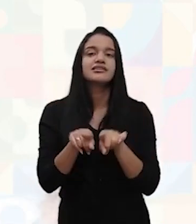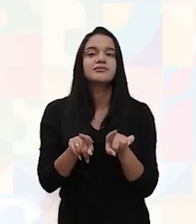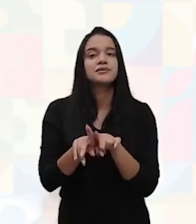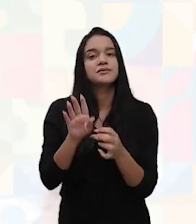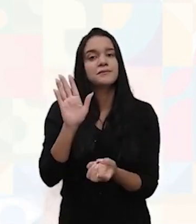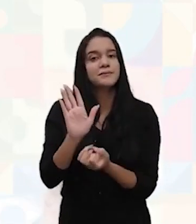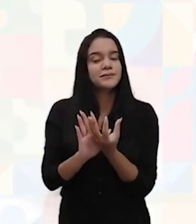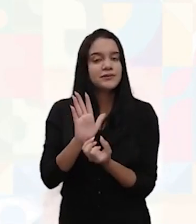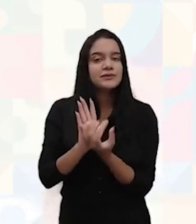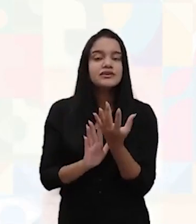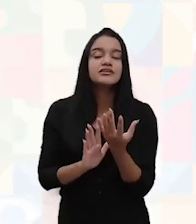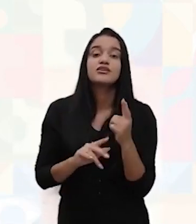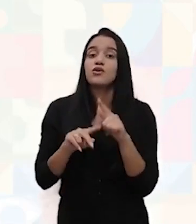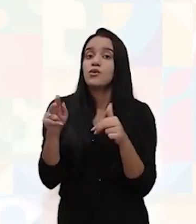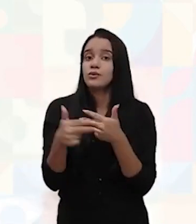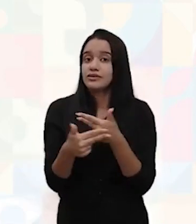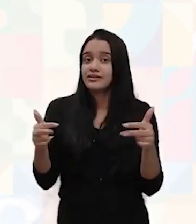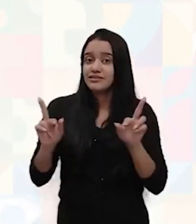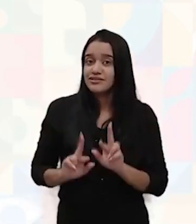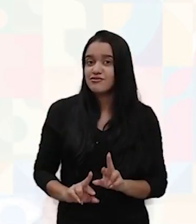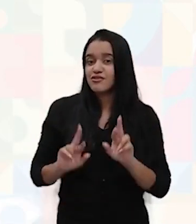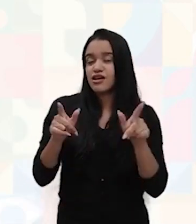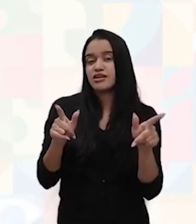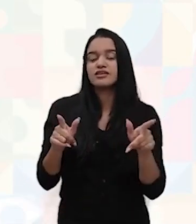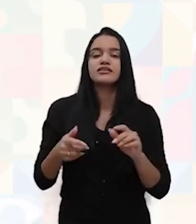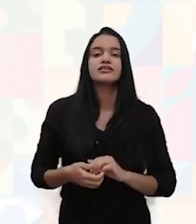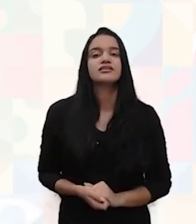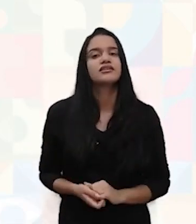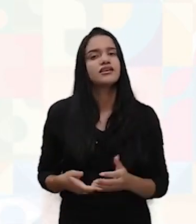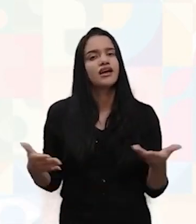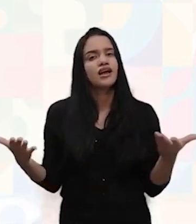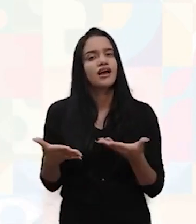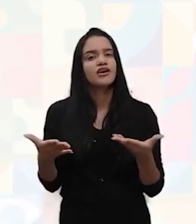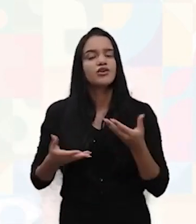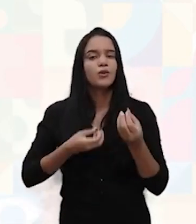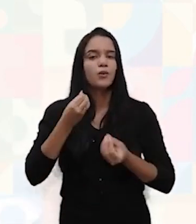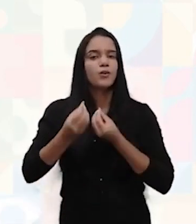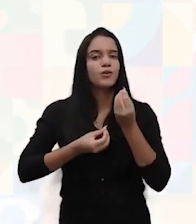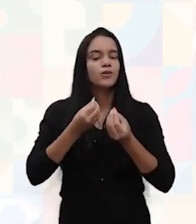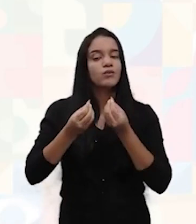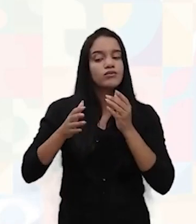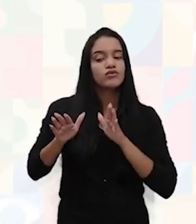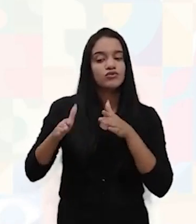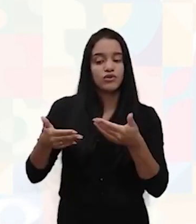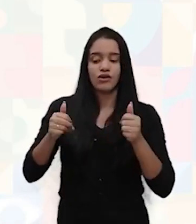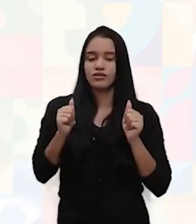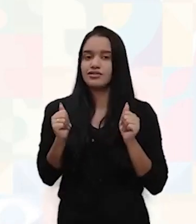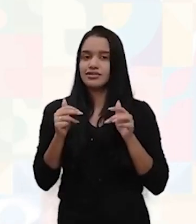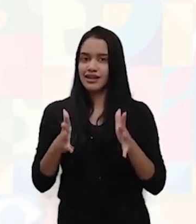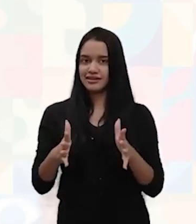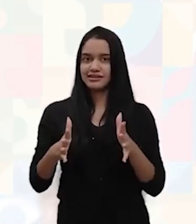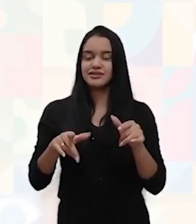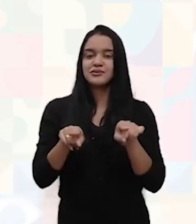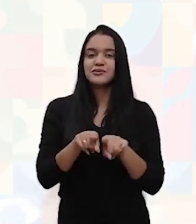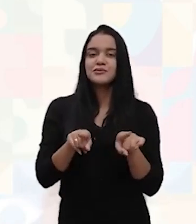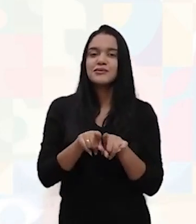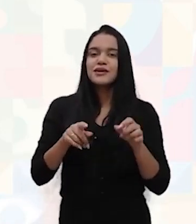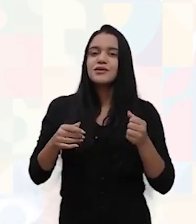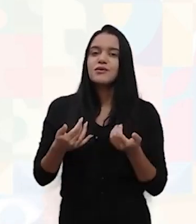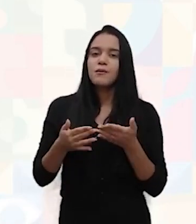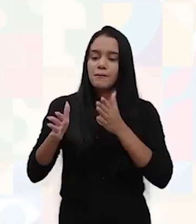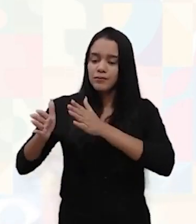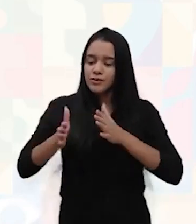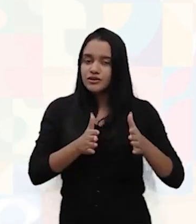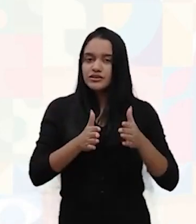produzir algo diferenciado. Já a inovação, podemos definir como sendo o foco na ação, processo de melhoria,